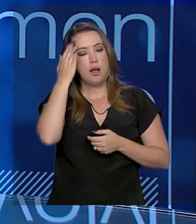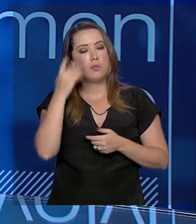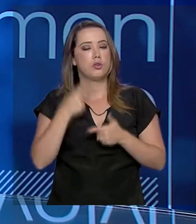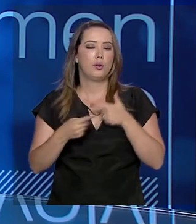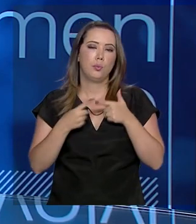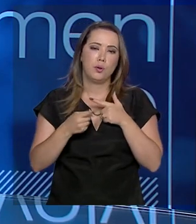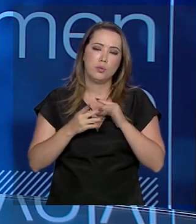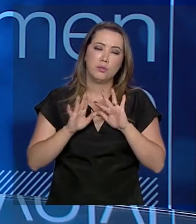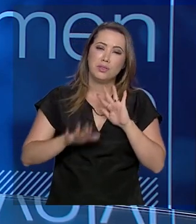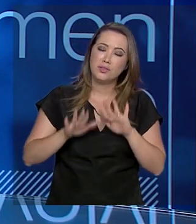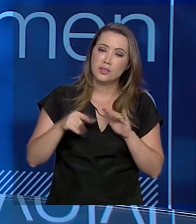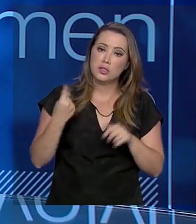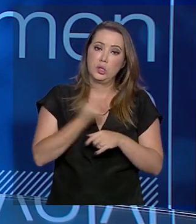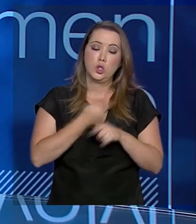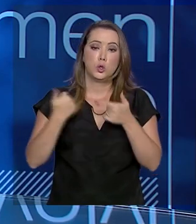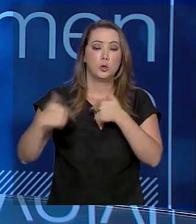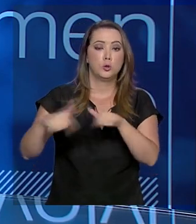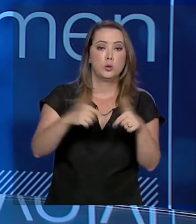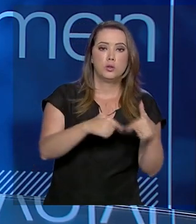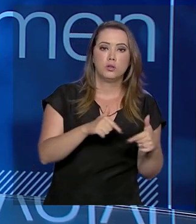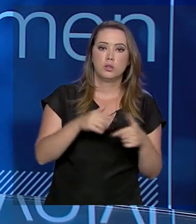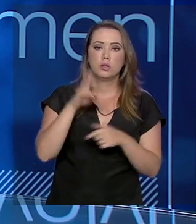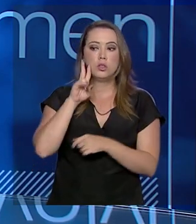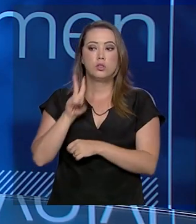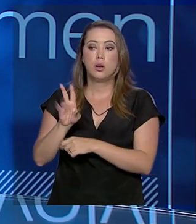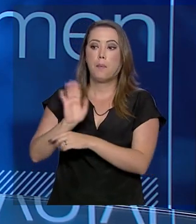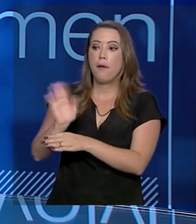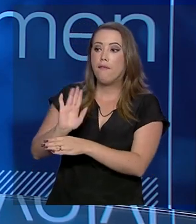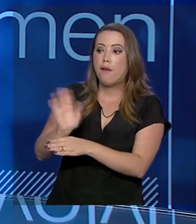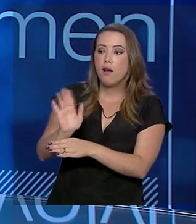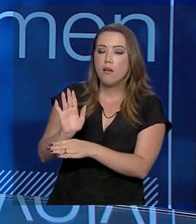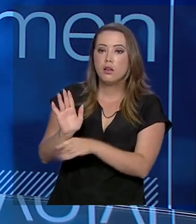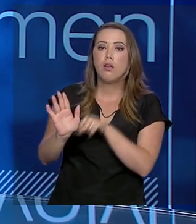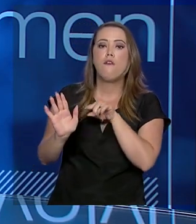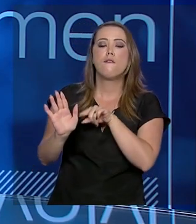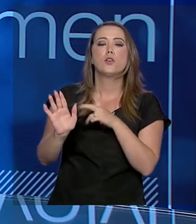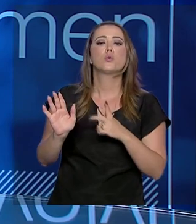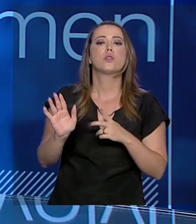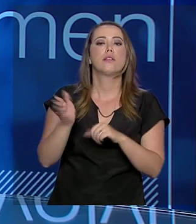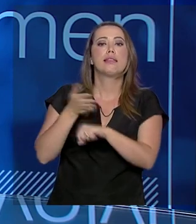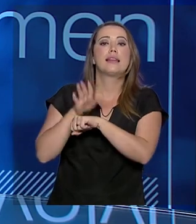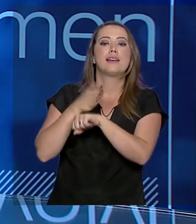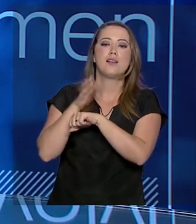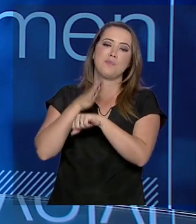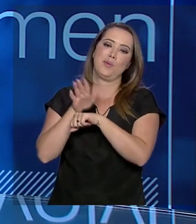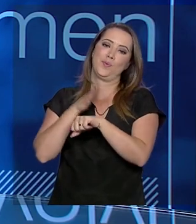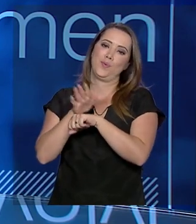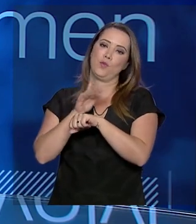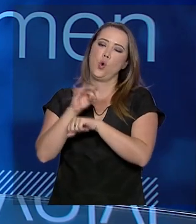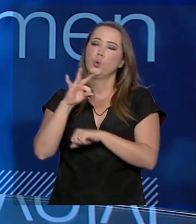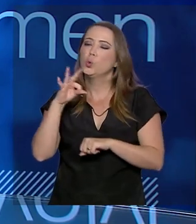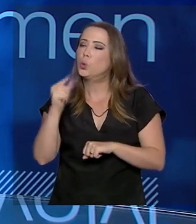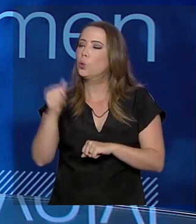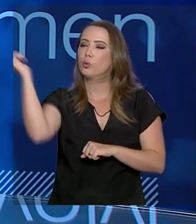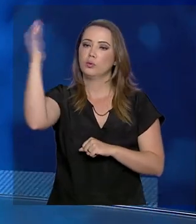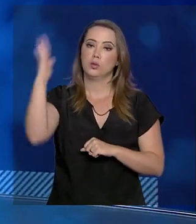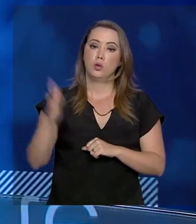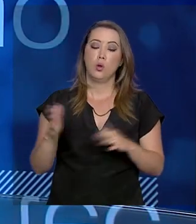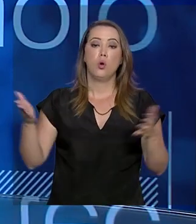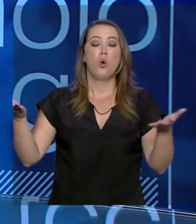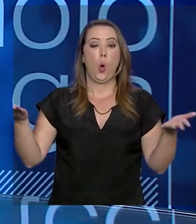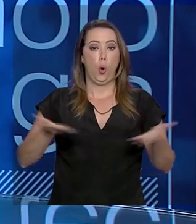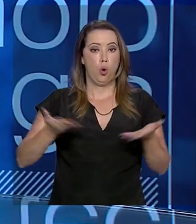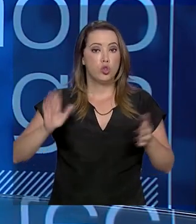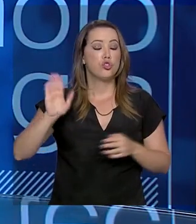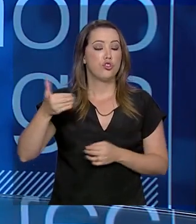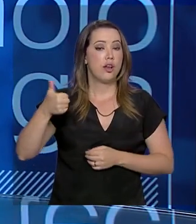e temos feito um trabalho de videoaula, videotreinamento com todo o Brasil. Hoje, mais de 100 colônias já